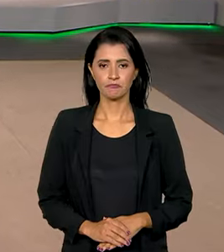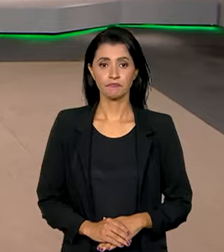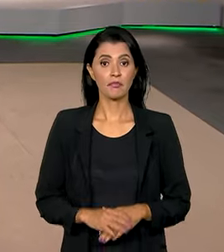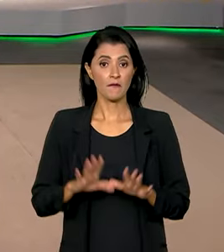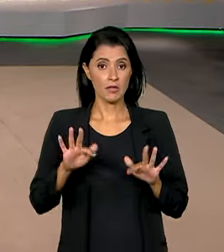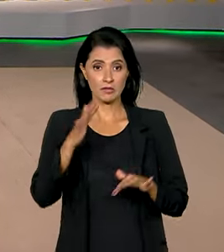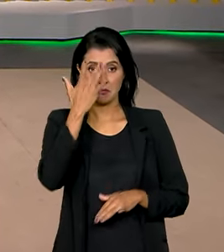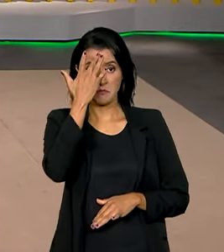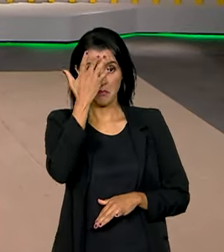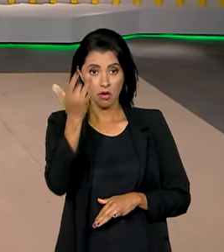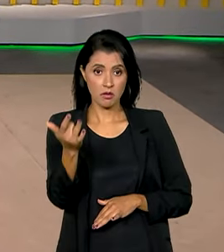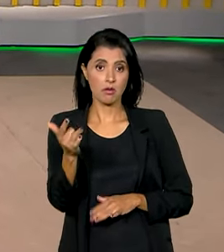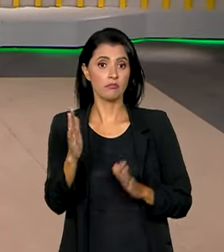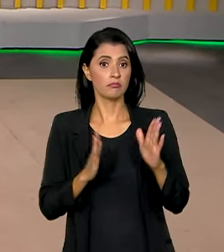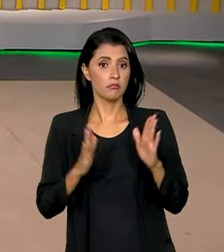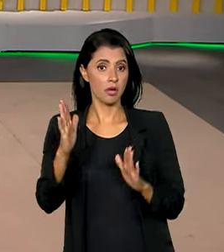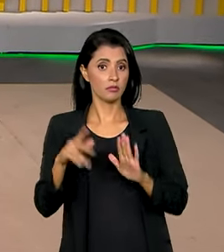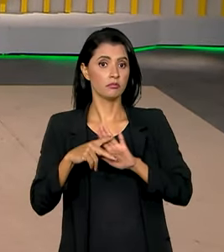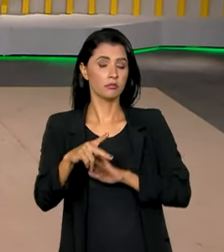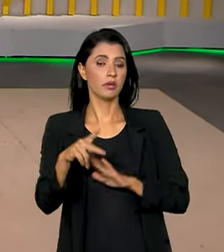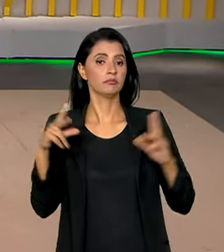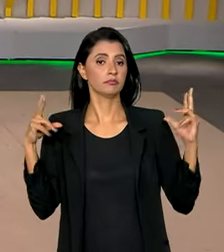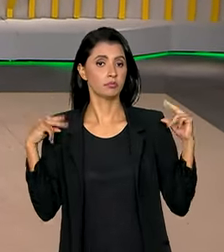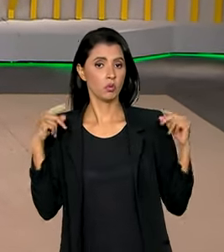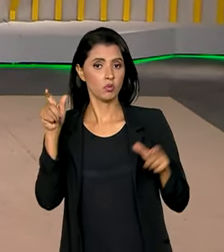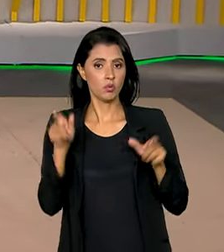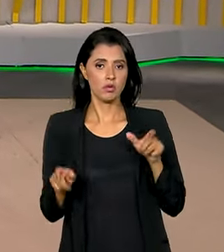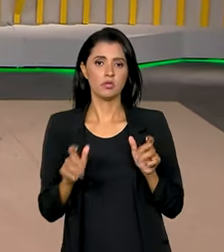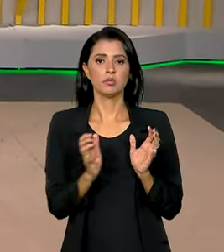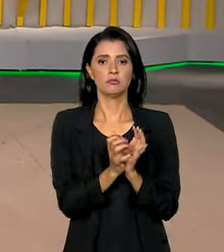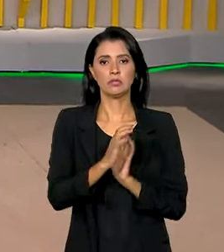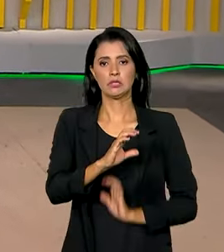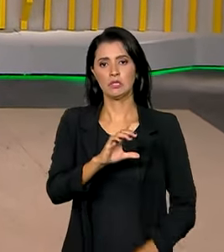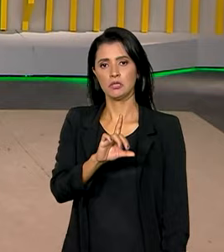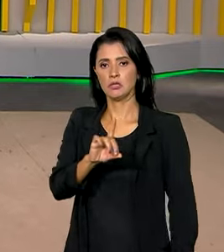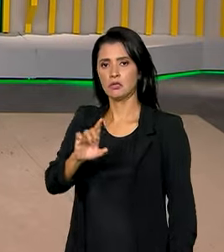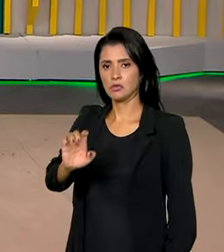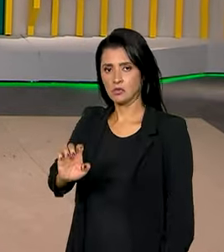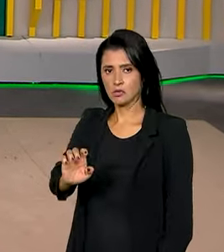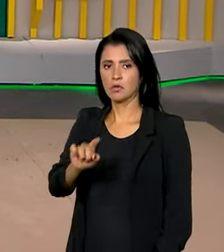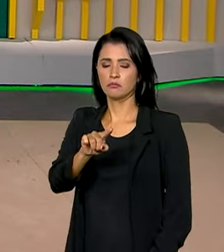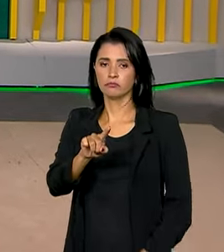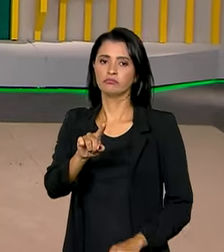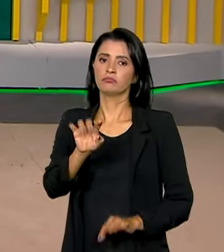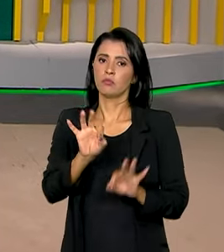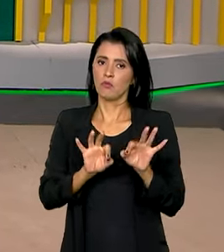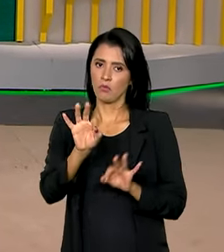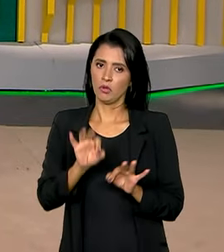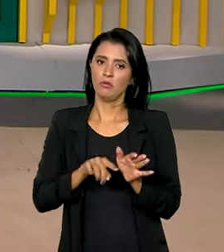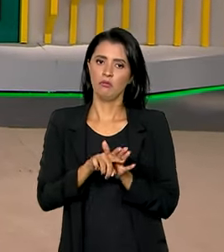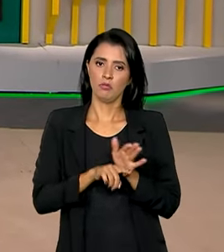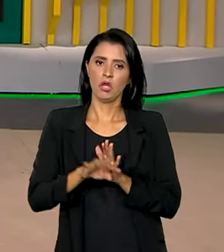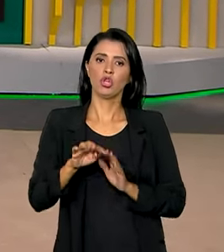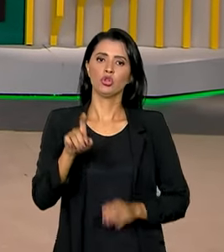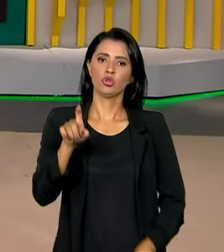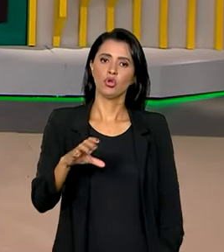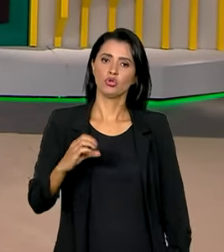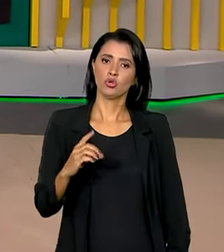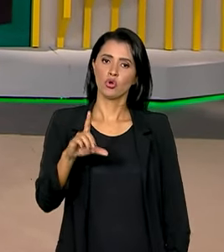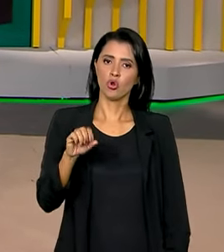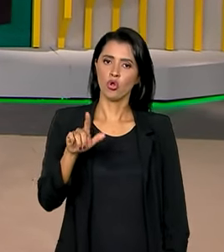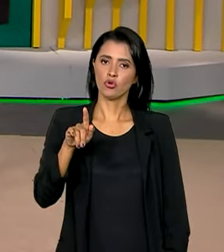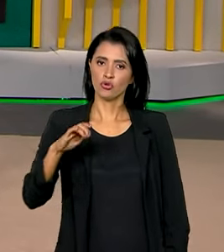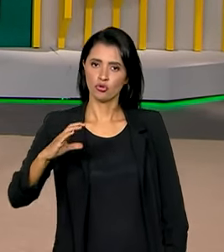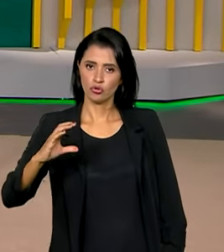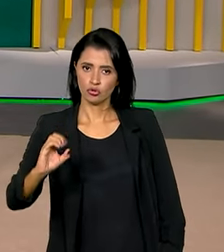Termina amanhã o prazo para que motoristas das categorias C, D e E regularizem o exame toxicológico.